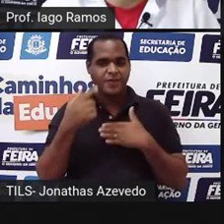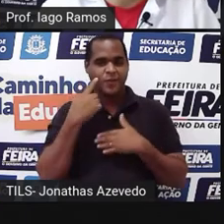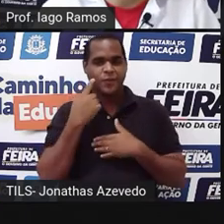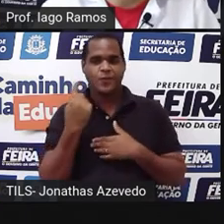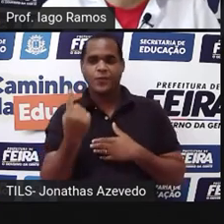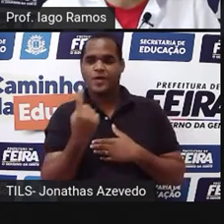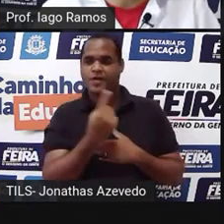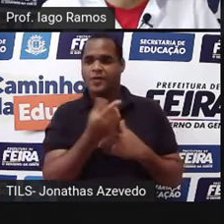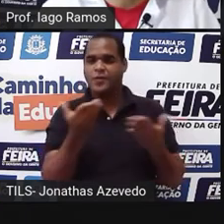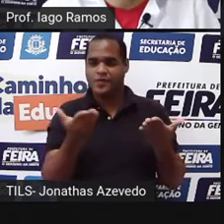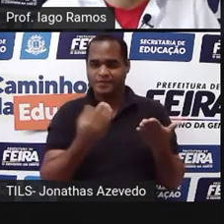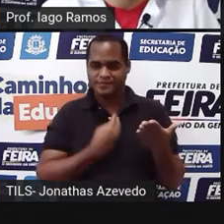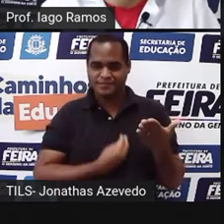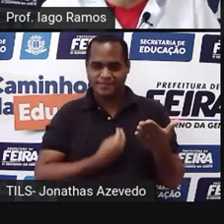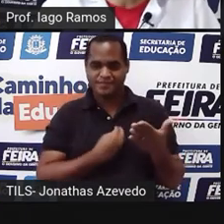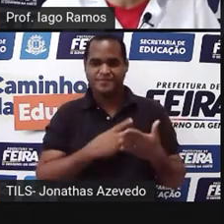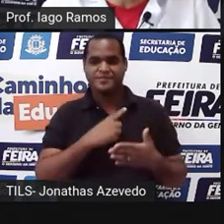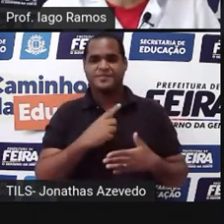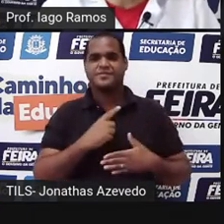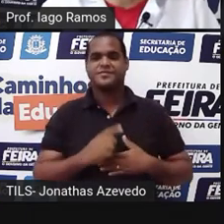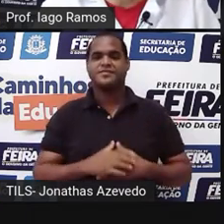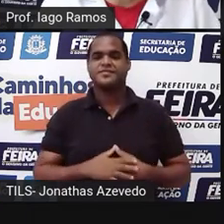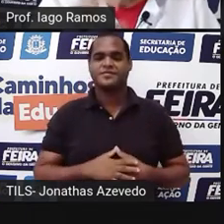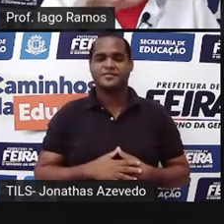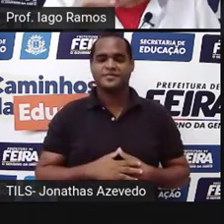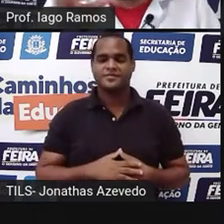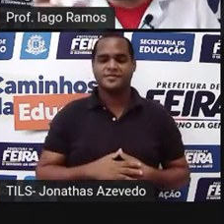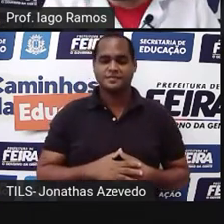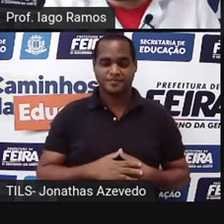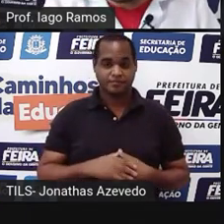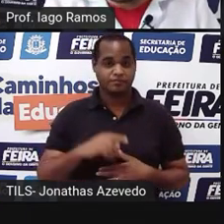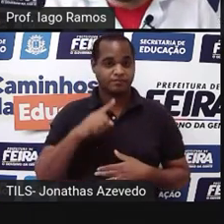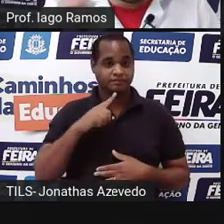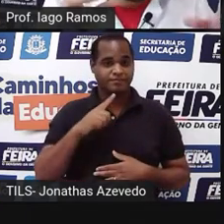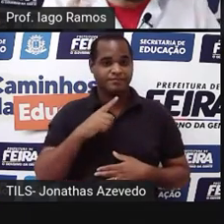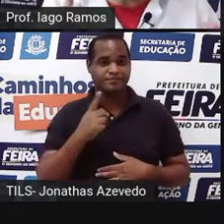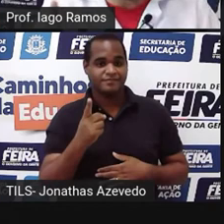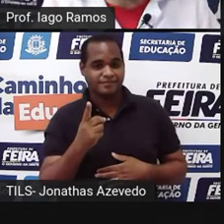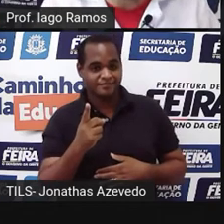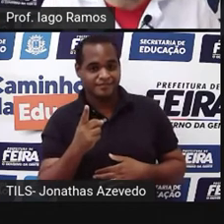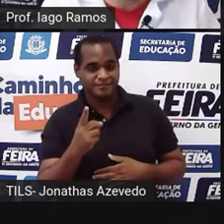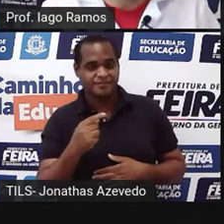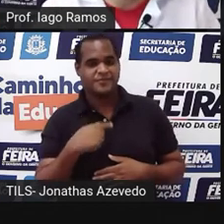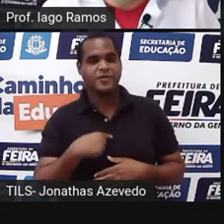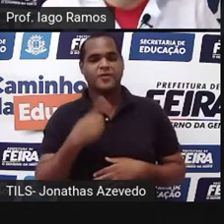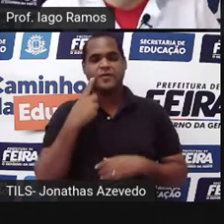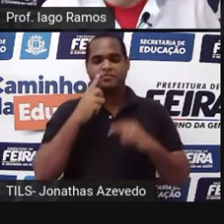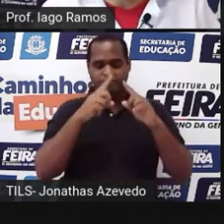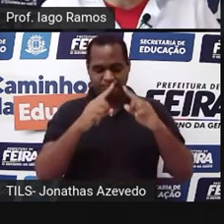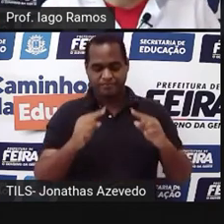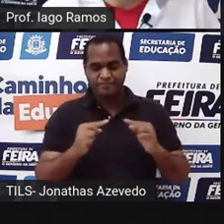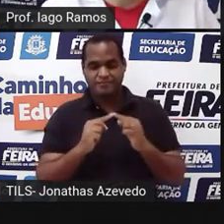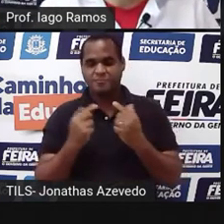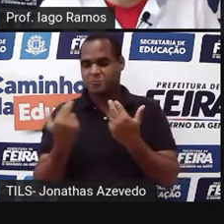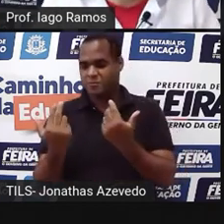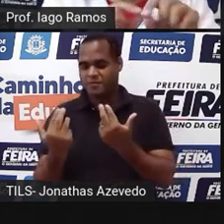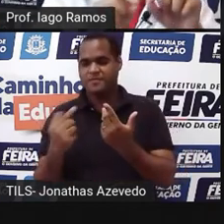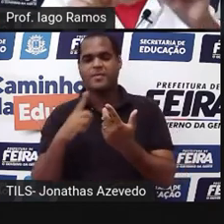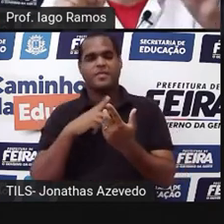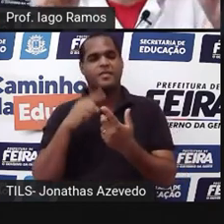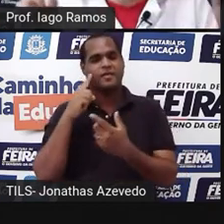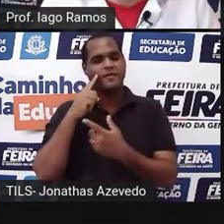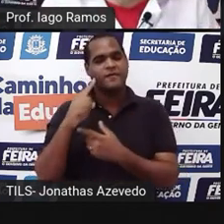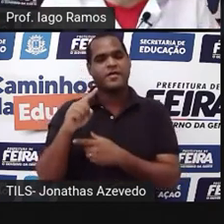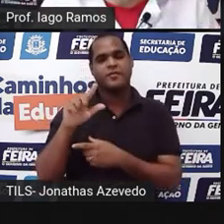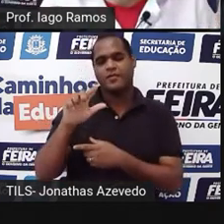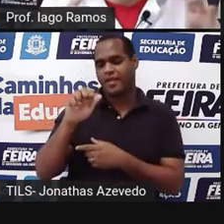uma aqui agora. Então, uma condição para a gente ver se dois triângulos semelhantes é a gente olhar só